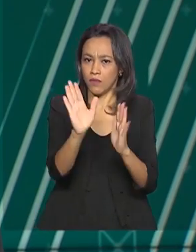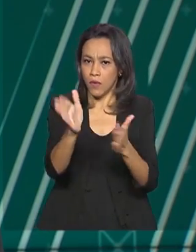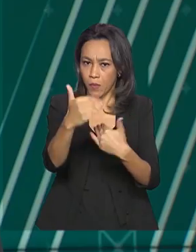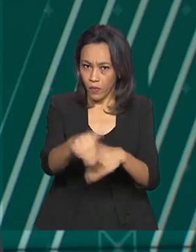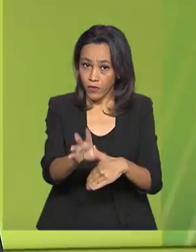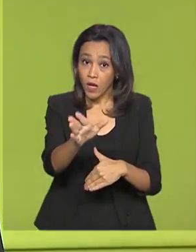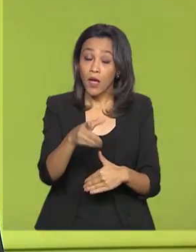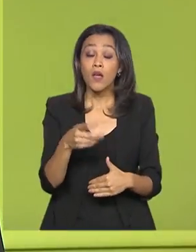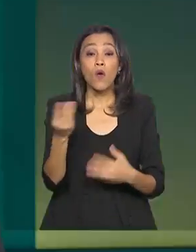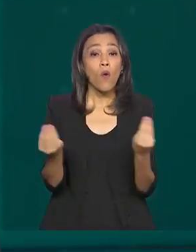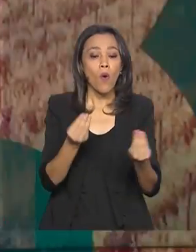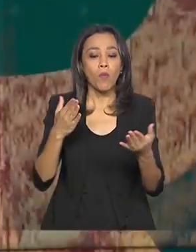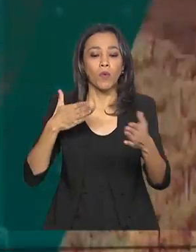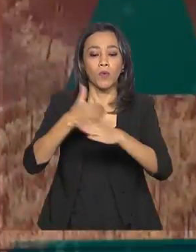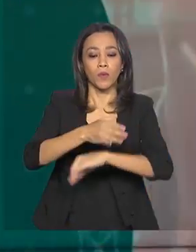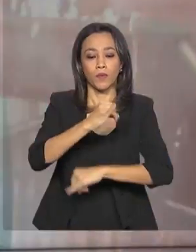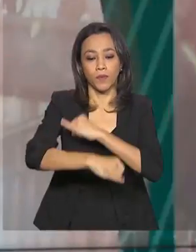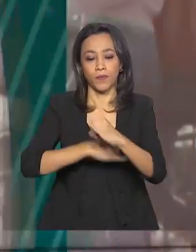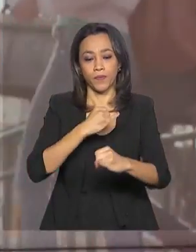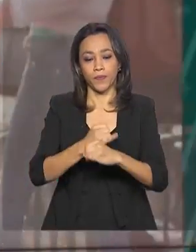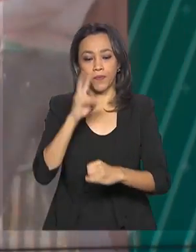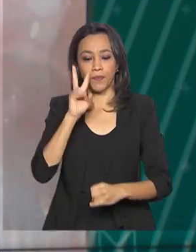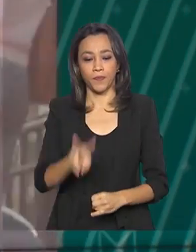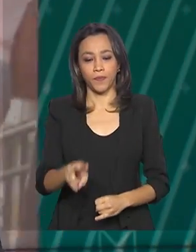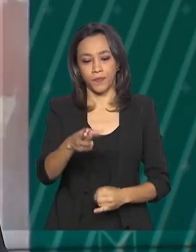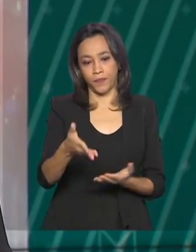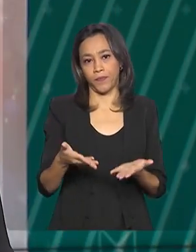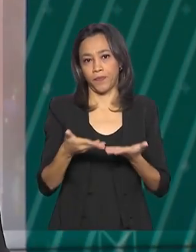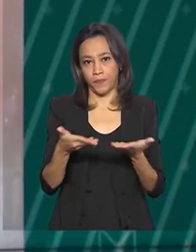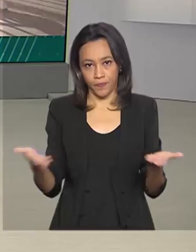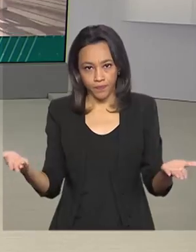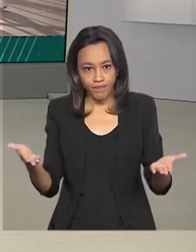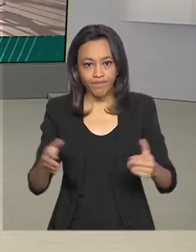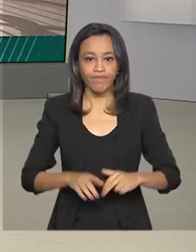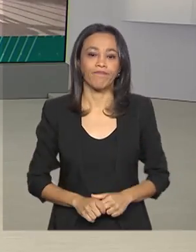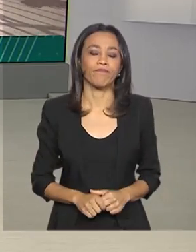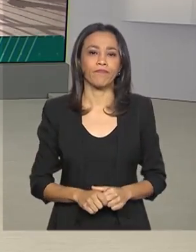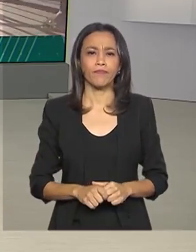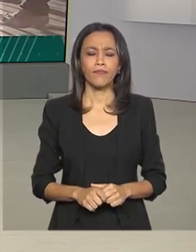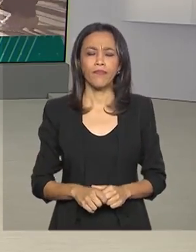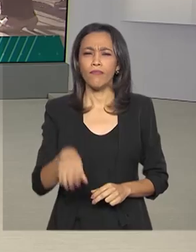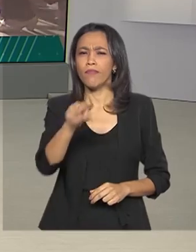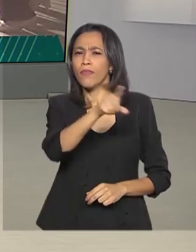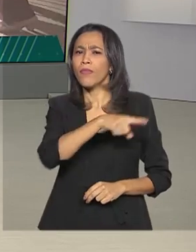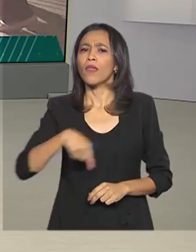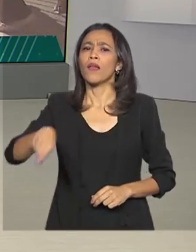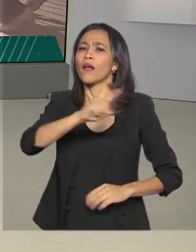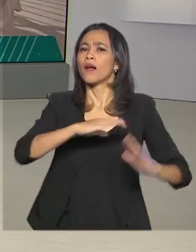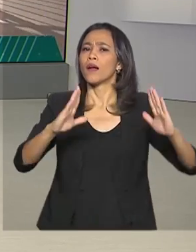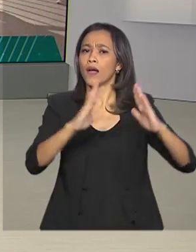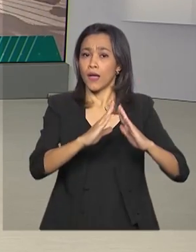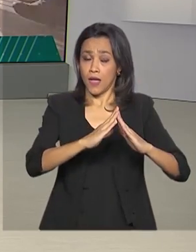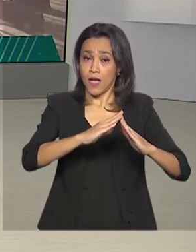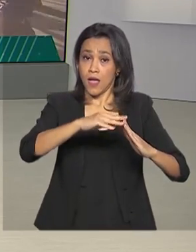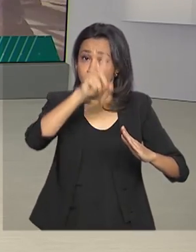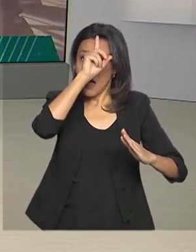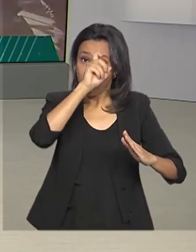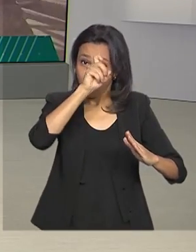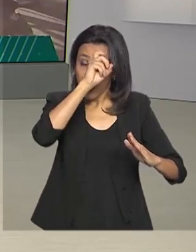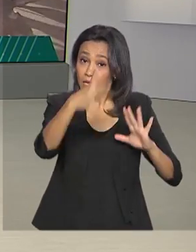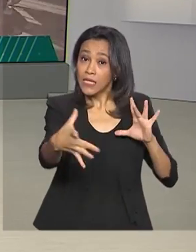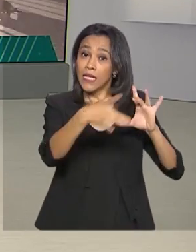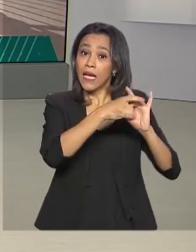basta acessar enem.inep.gov.br. As Santas Casas e hospitais filantrópicos